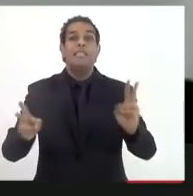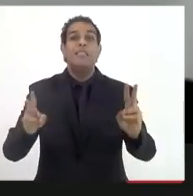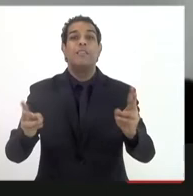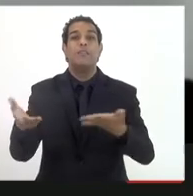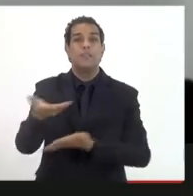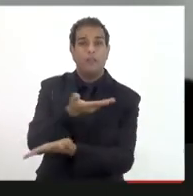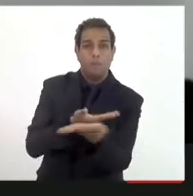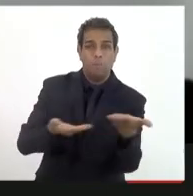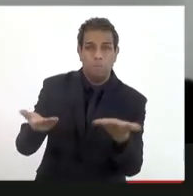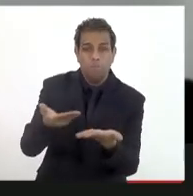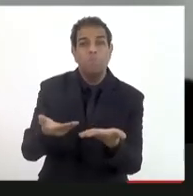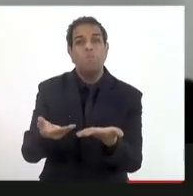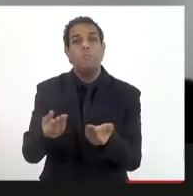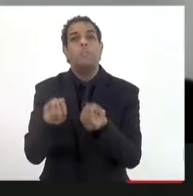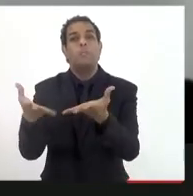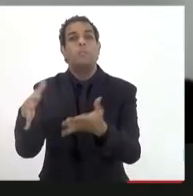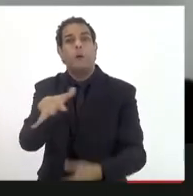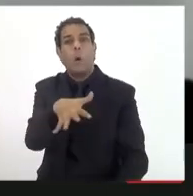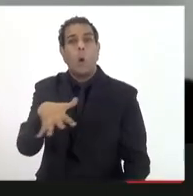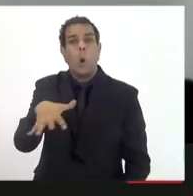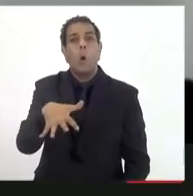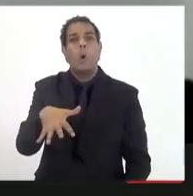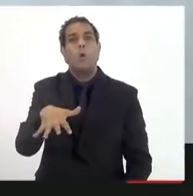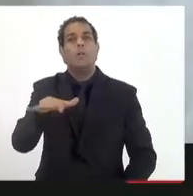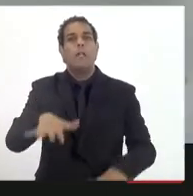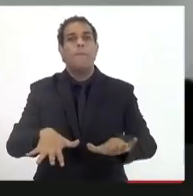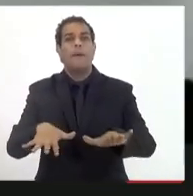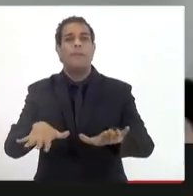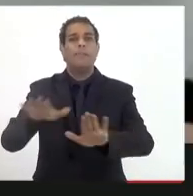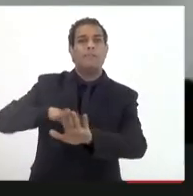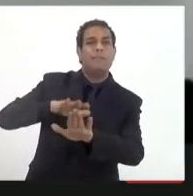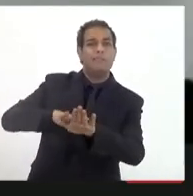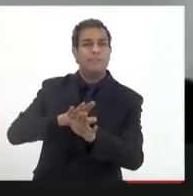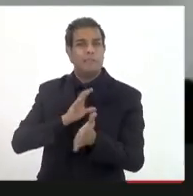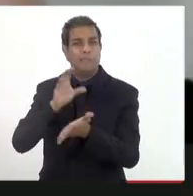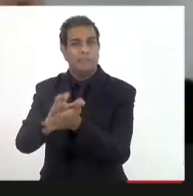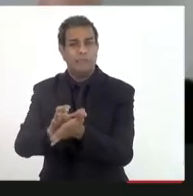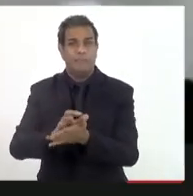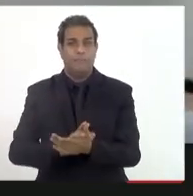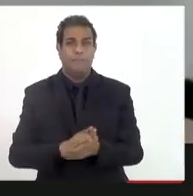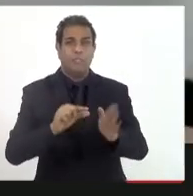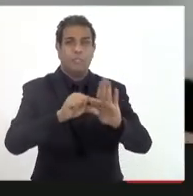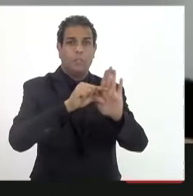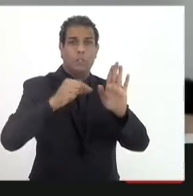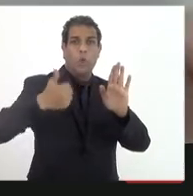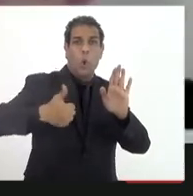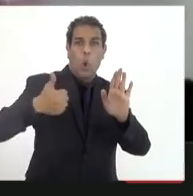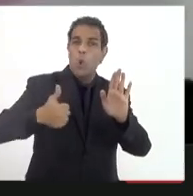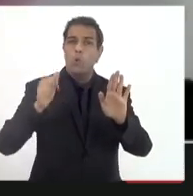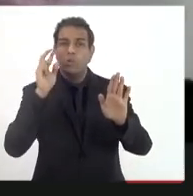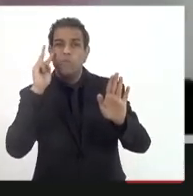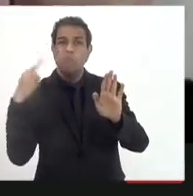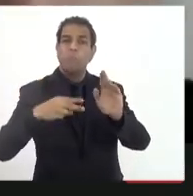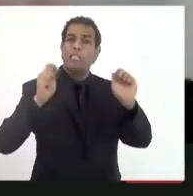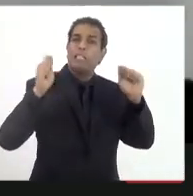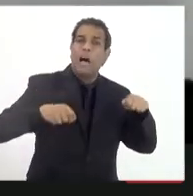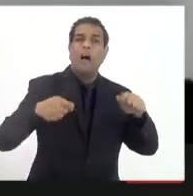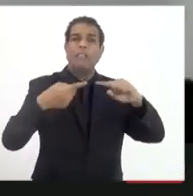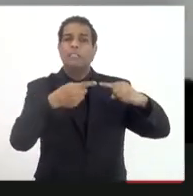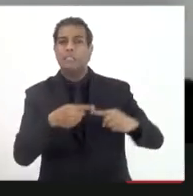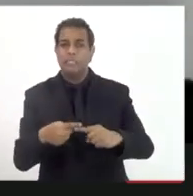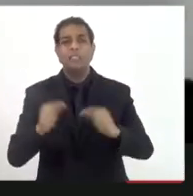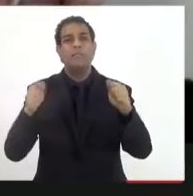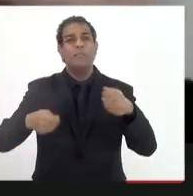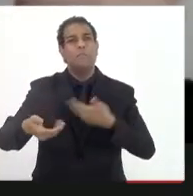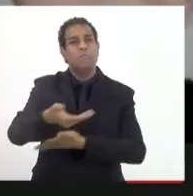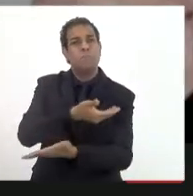transferido para o exercício seguinte a critério do fundo. Aí depois, no artigo 11, parágrafo 2º, diz que poderá ser, eu acho que tem